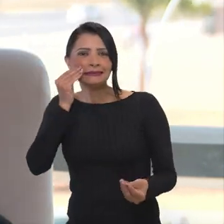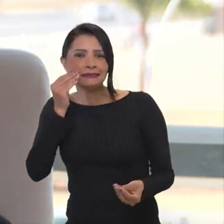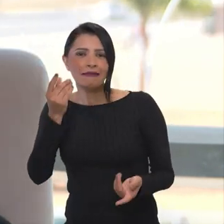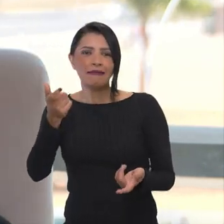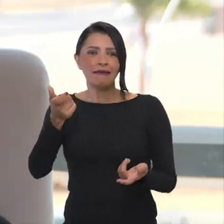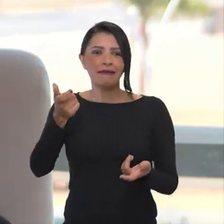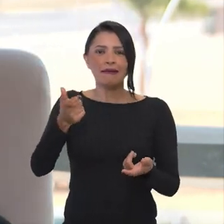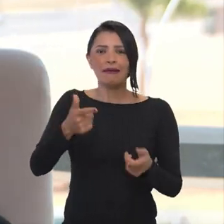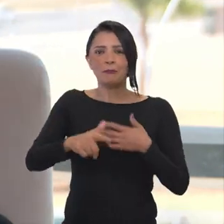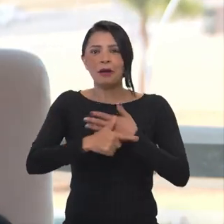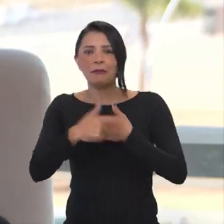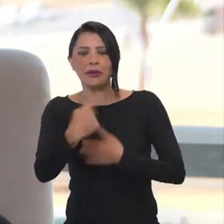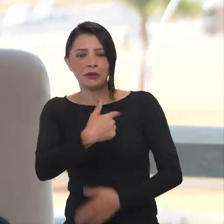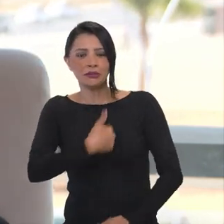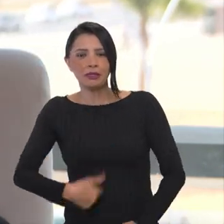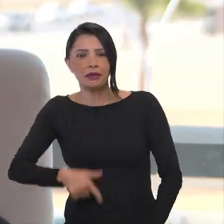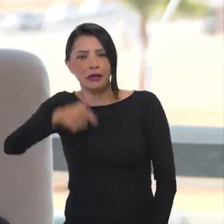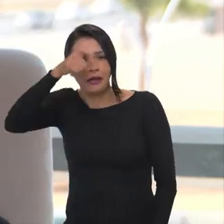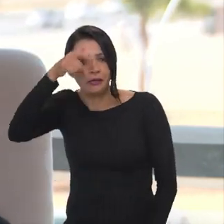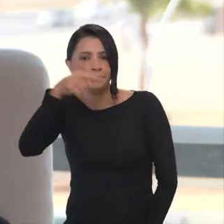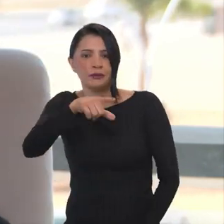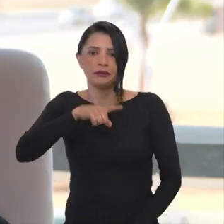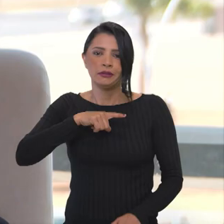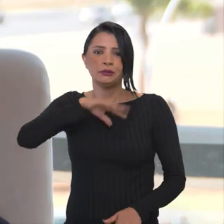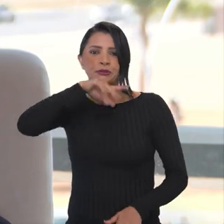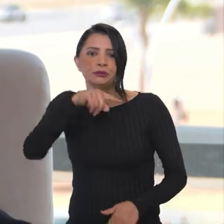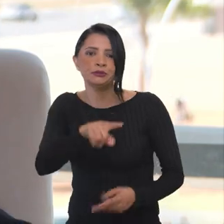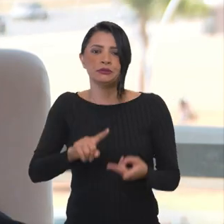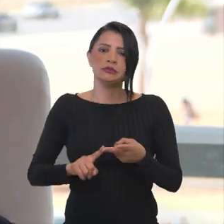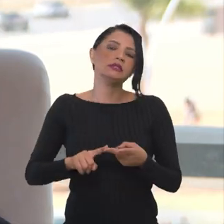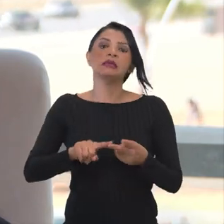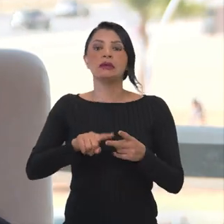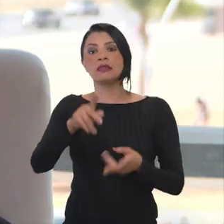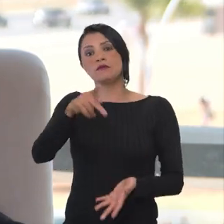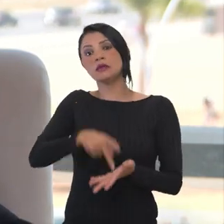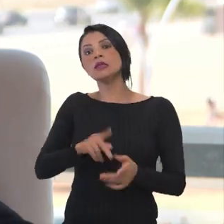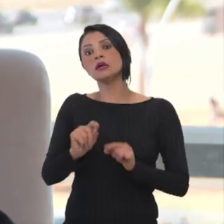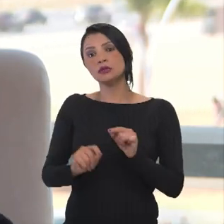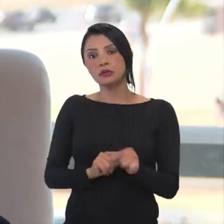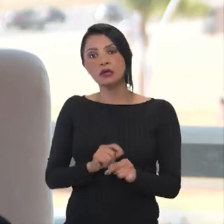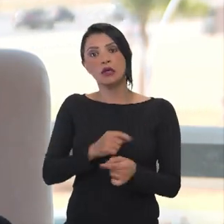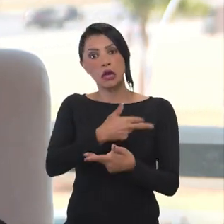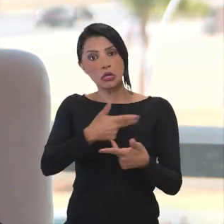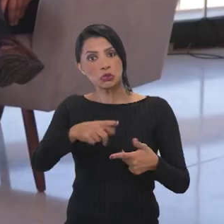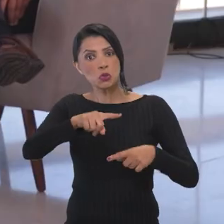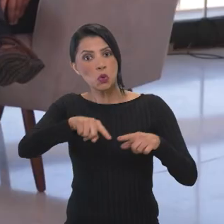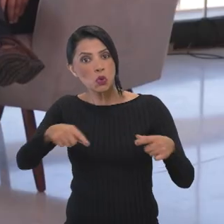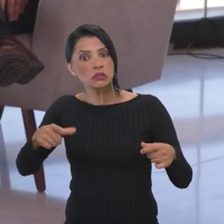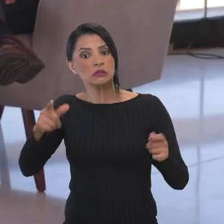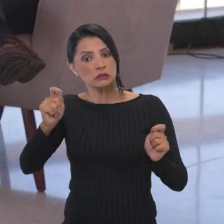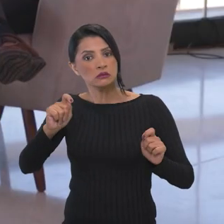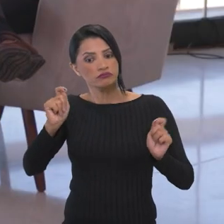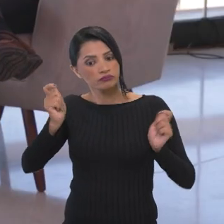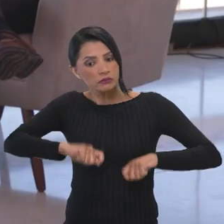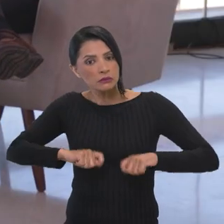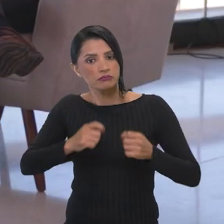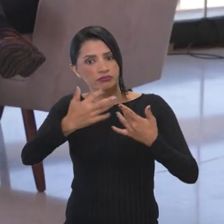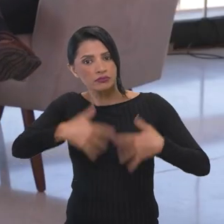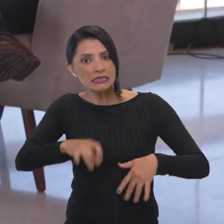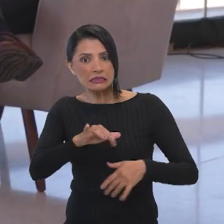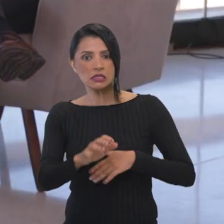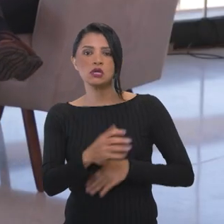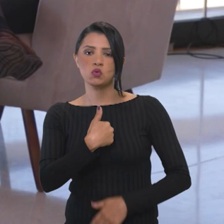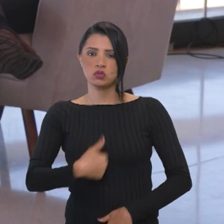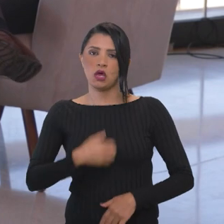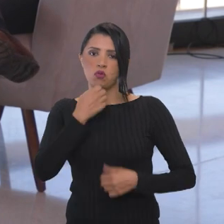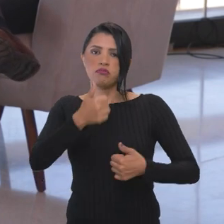demonizar o papel do Estado, de tentar criar o Estado como um grande entrave, quando, na verdade, muitas coisas só funcionam se o Estado estiver funcionando